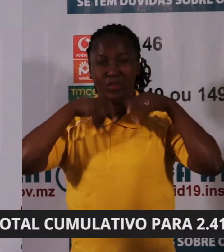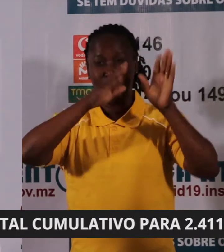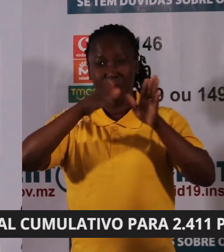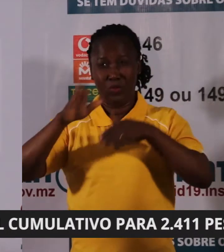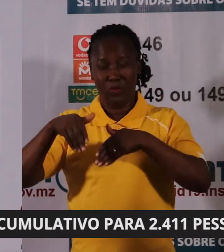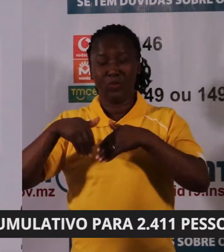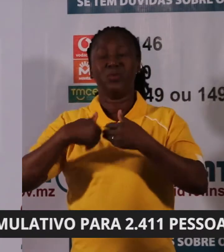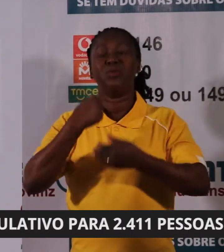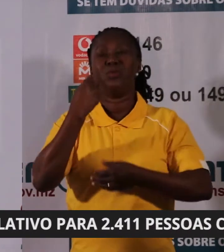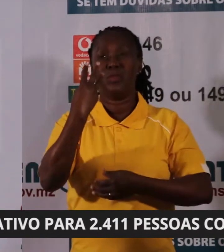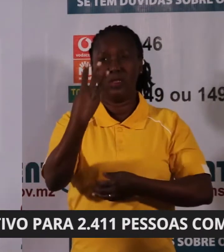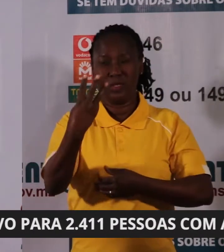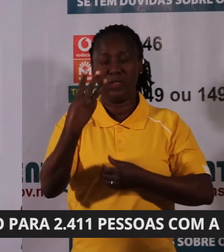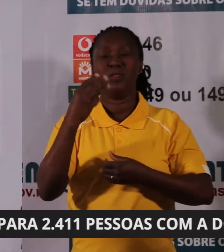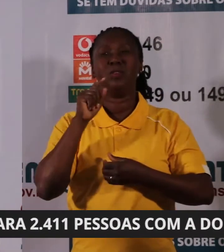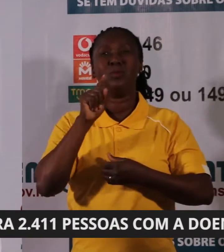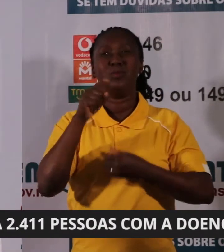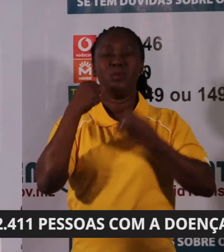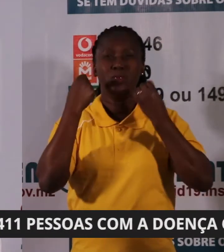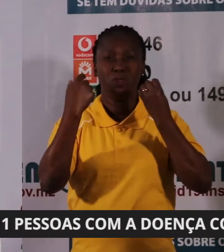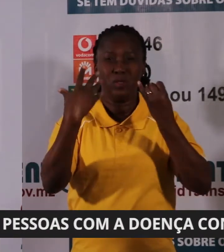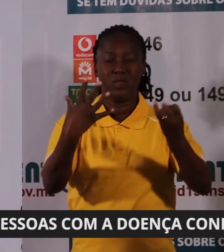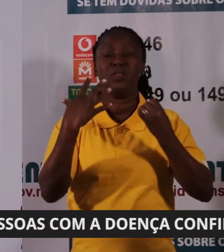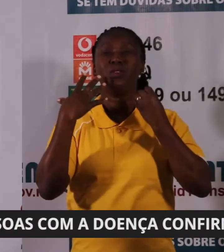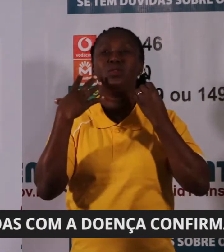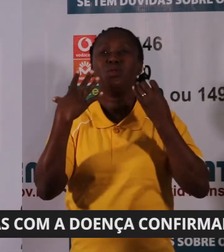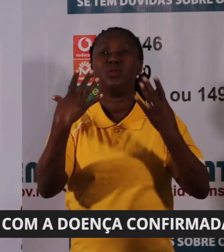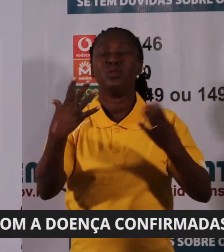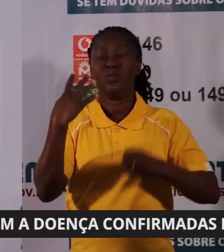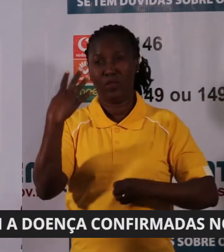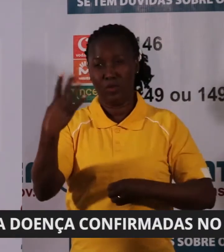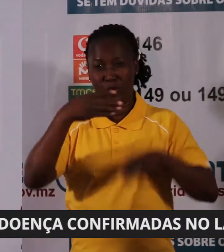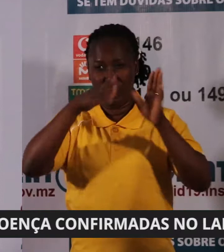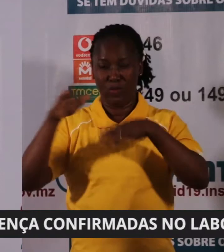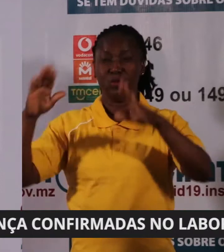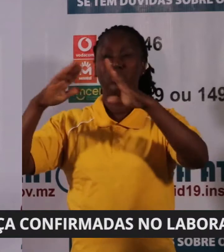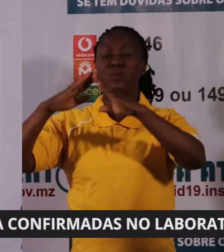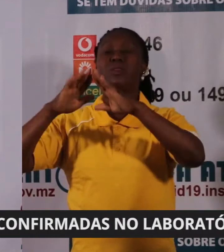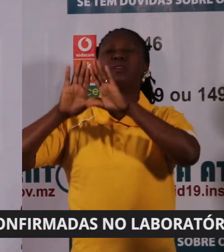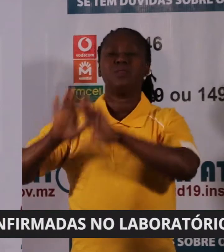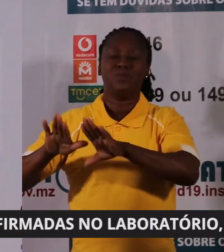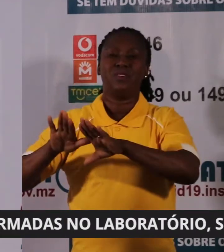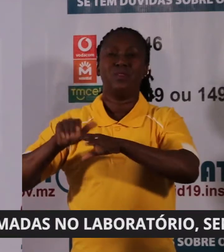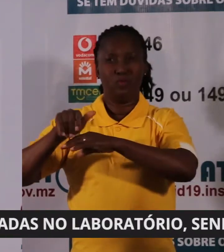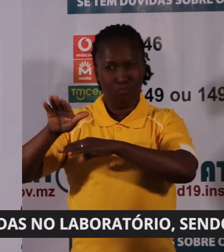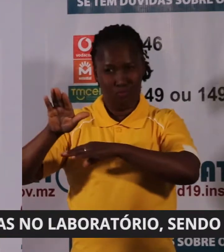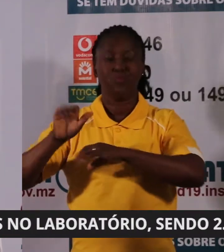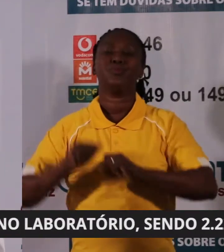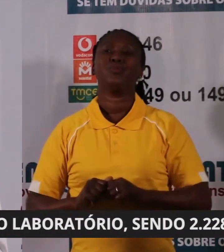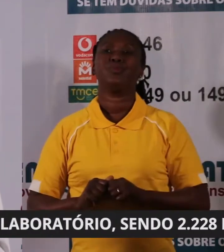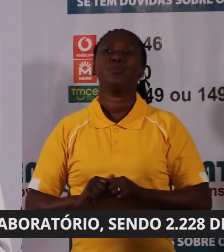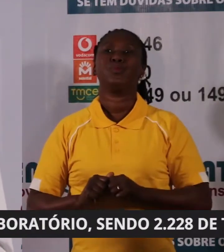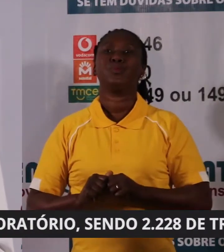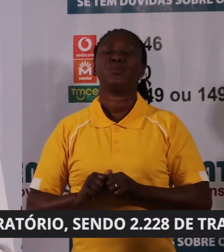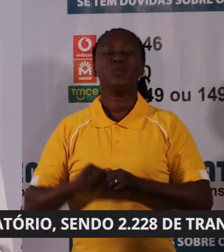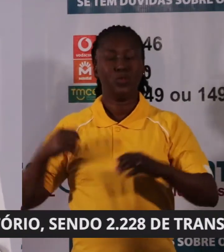.694 pessoas ainda em quarentena domiciliária. Até o dia